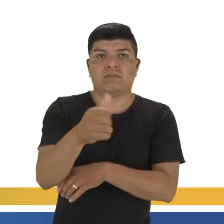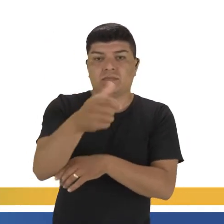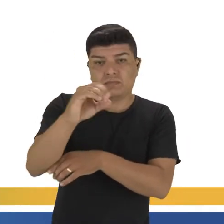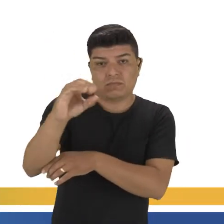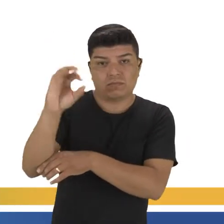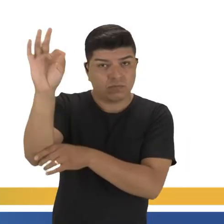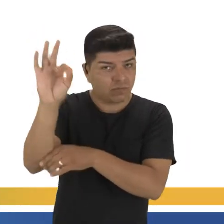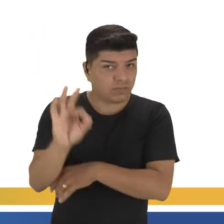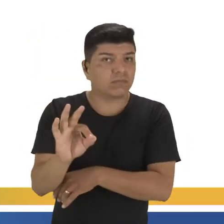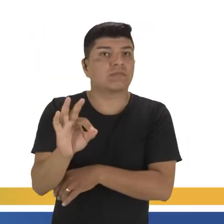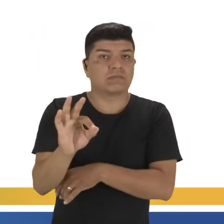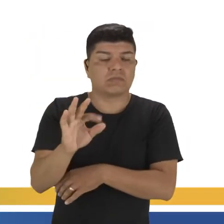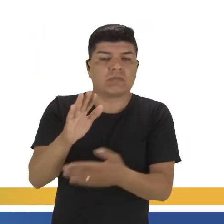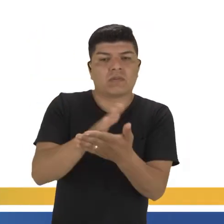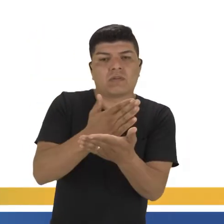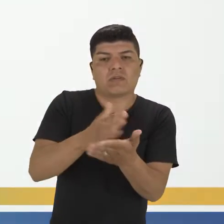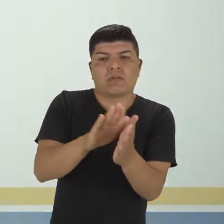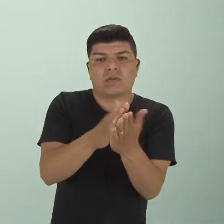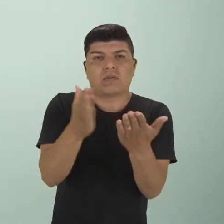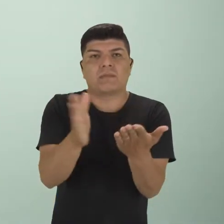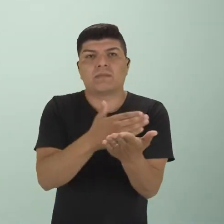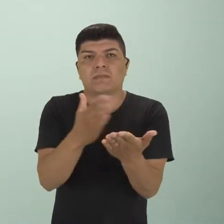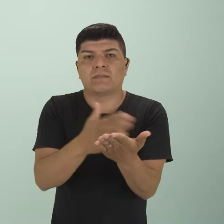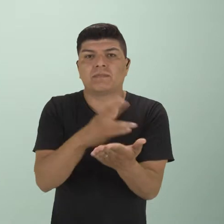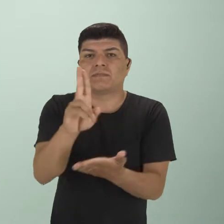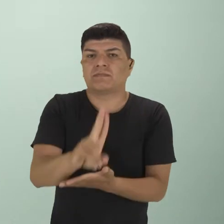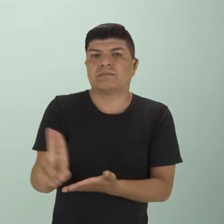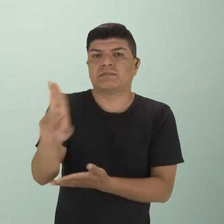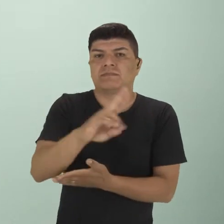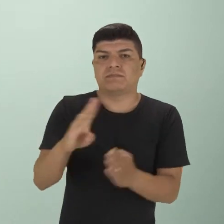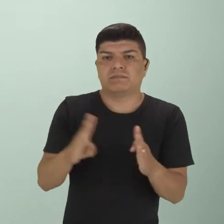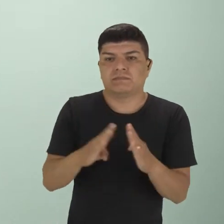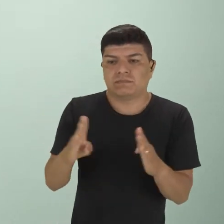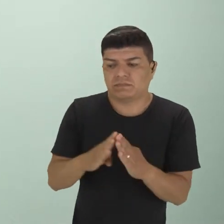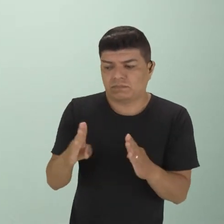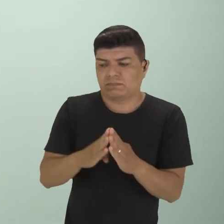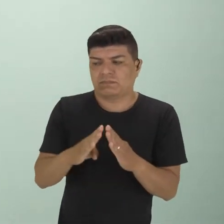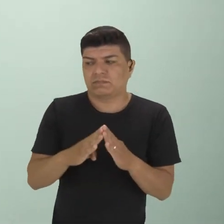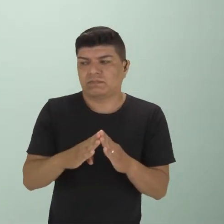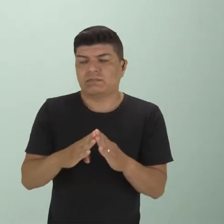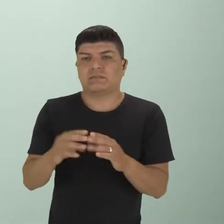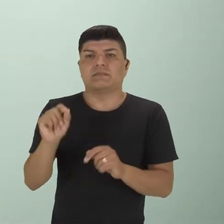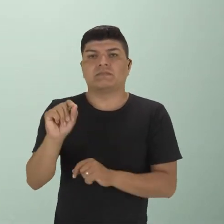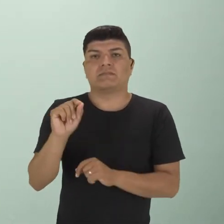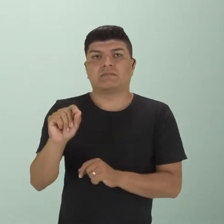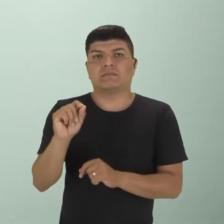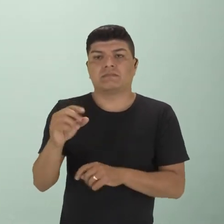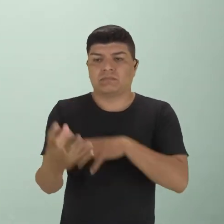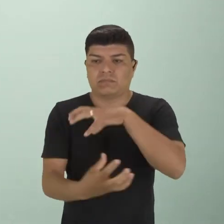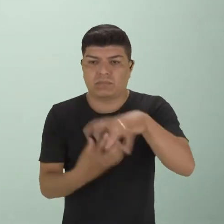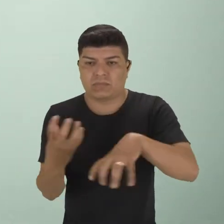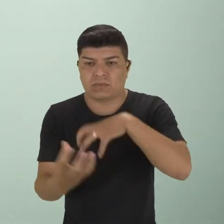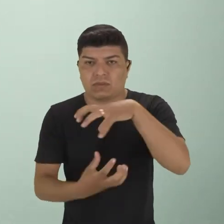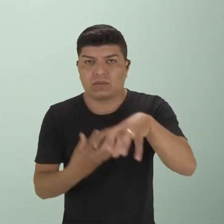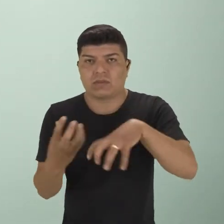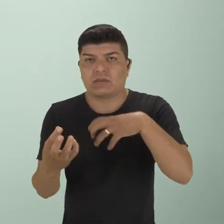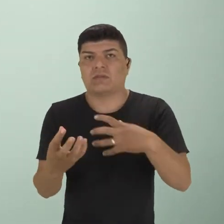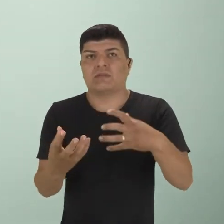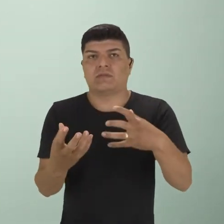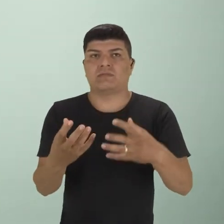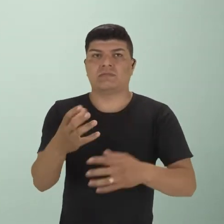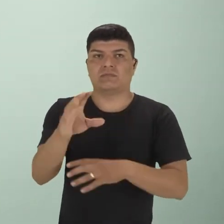Revolução Bolsheviks. Alguns livros, talvez até o livro que você está utilizando em casa, ele vem com a denominação de Revolução